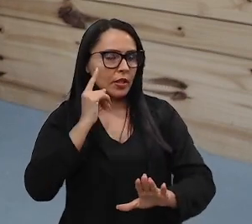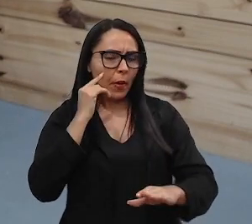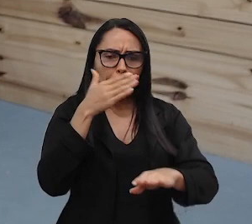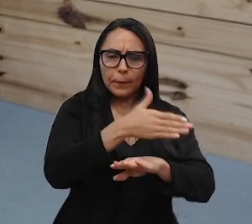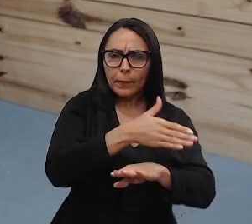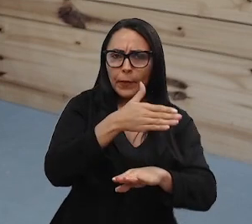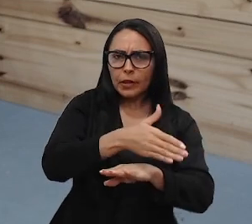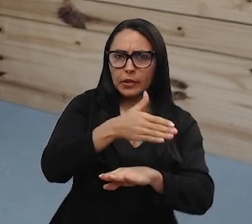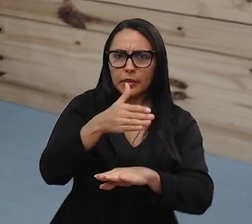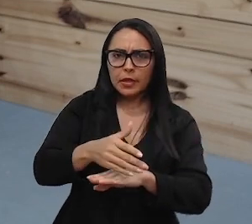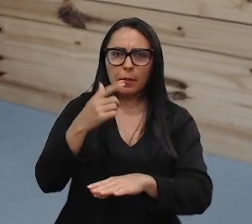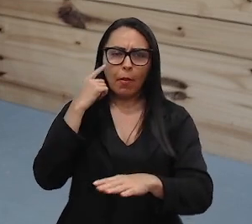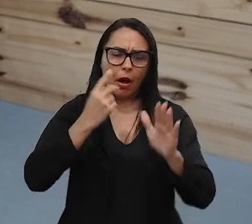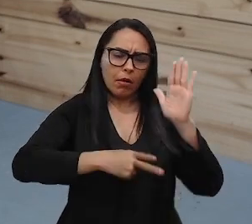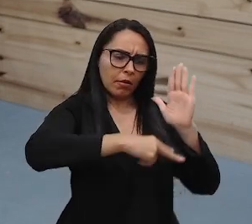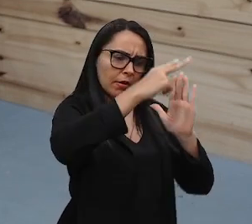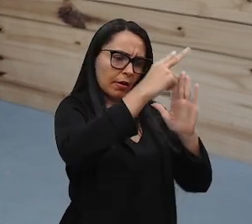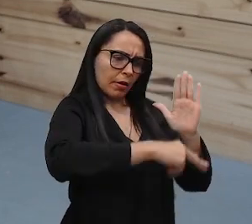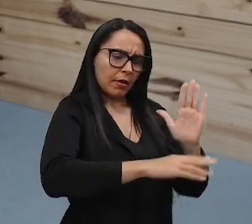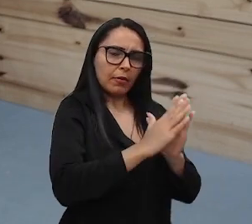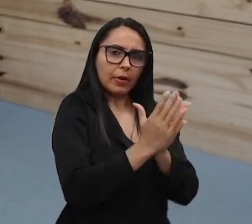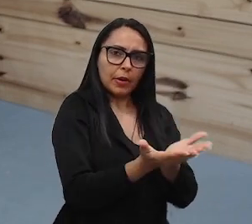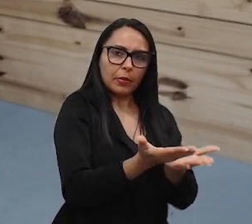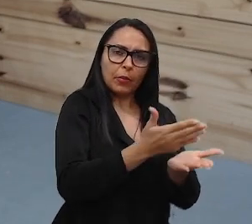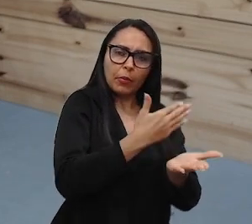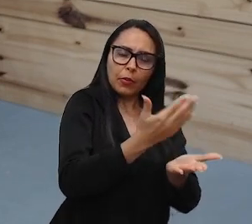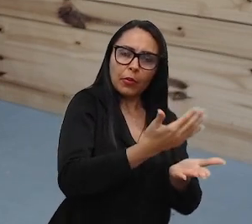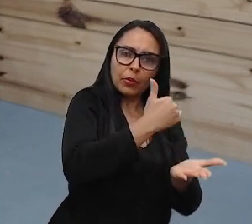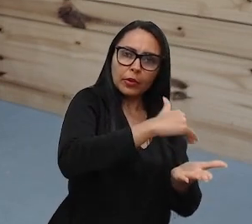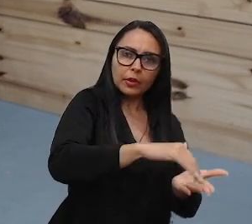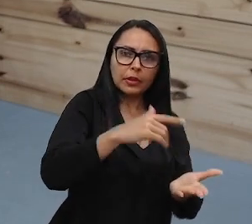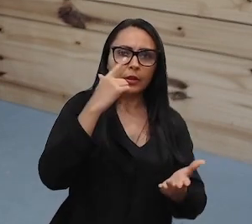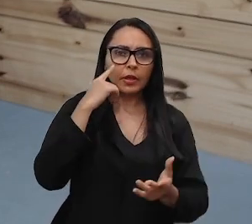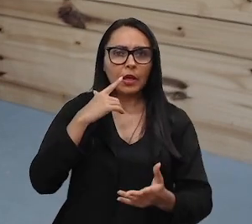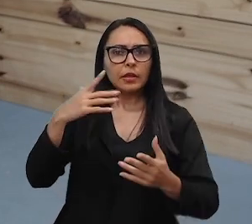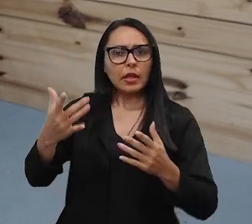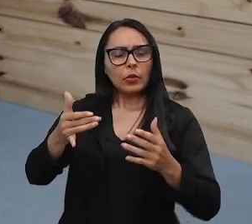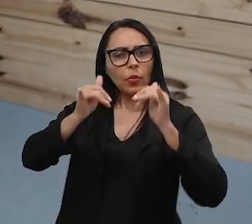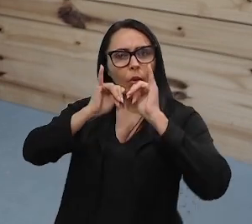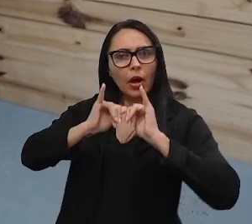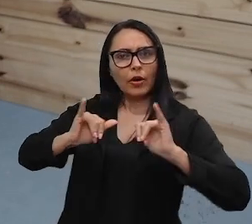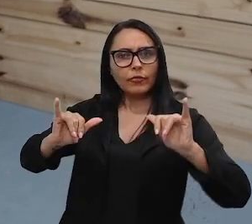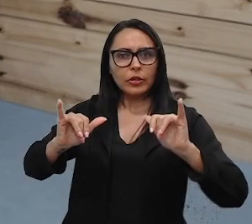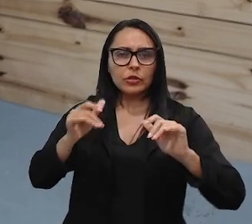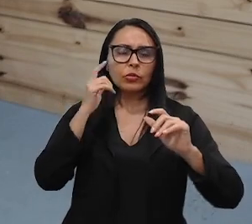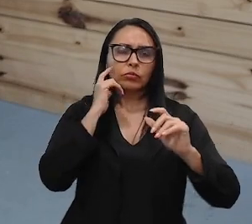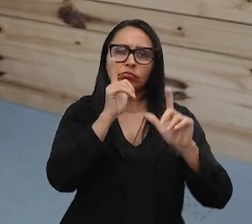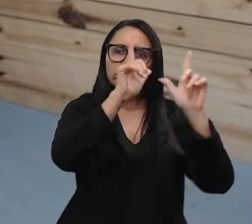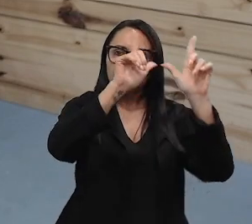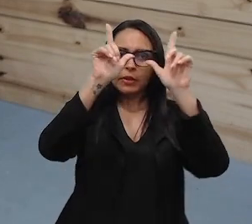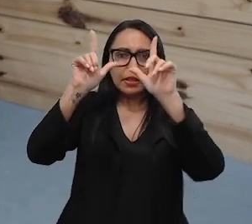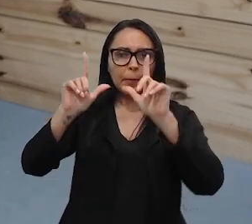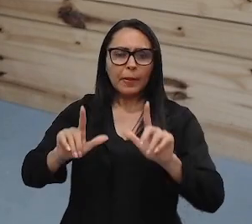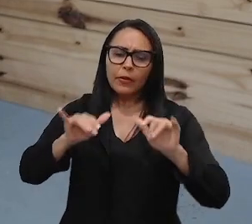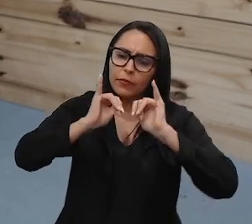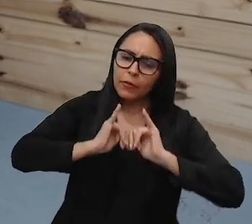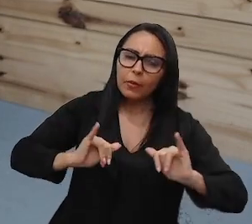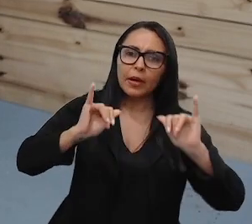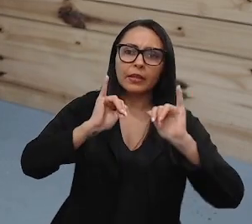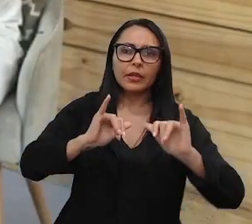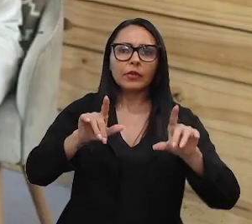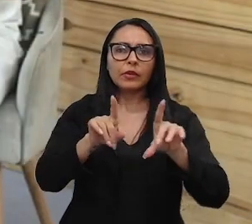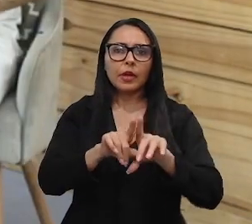fóruns, vai ler o e-book, vai ver as novidades também que tem lá em avisos e outros fóruns também que são informativos, inclusive